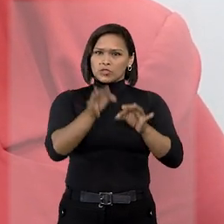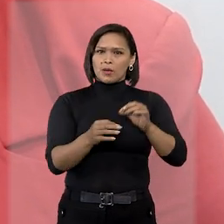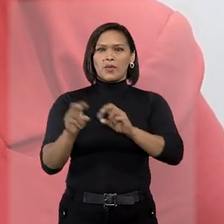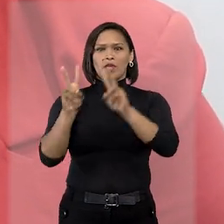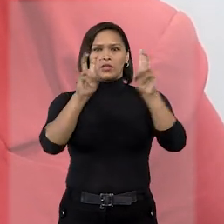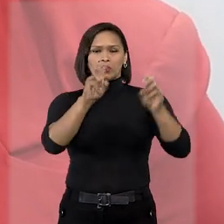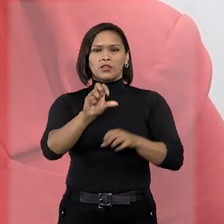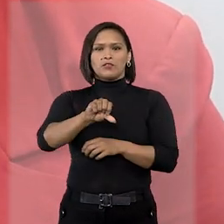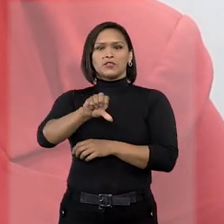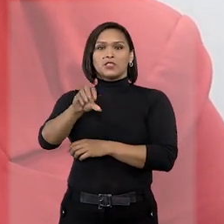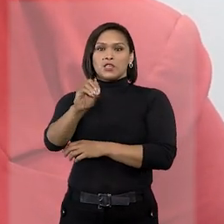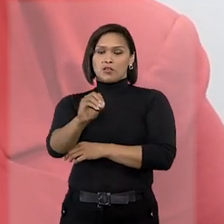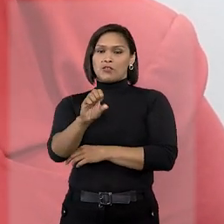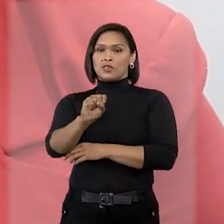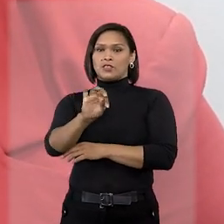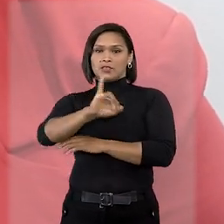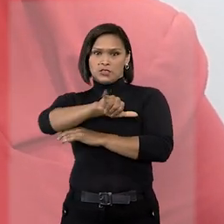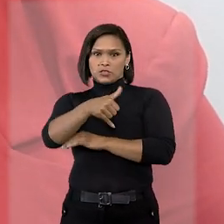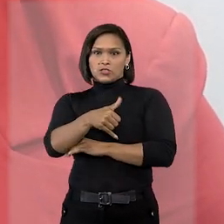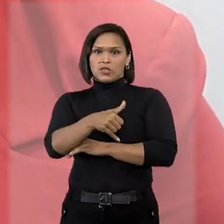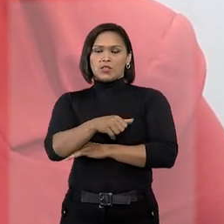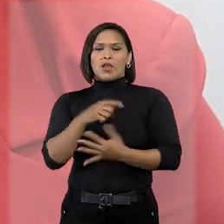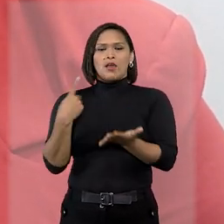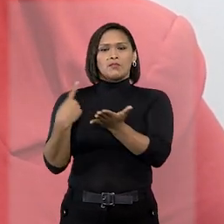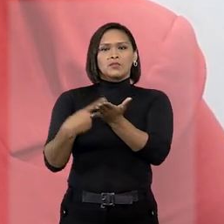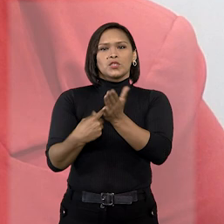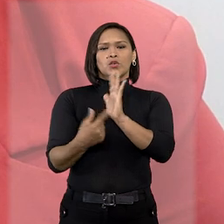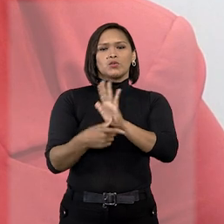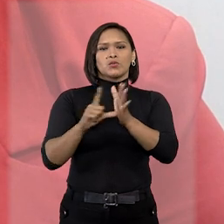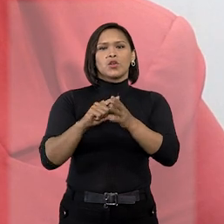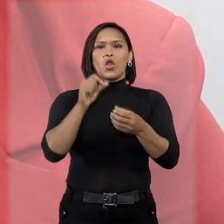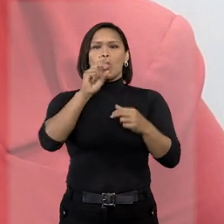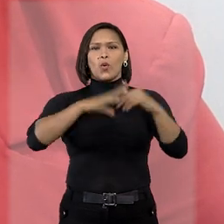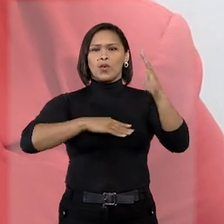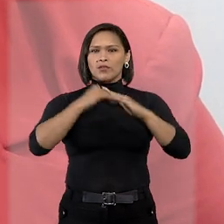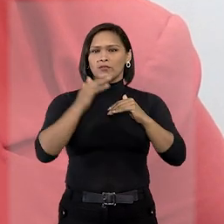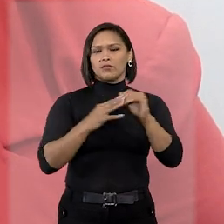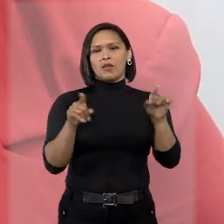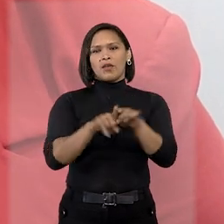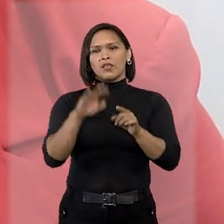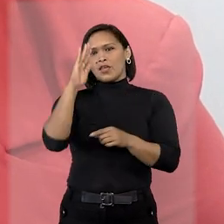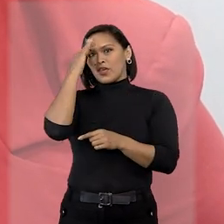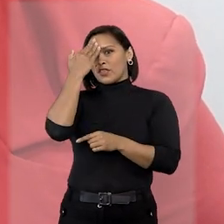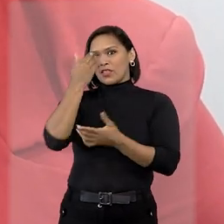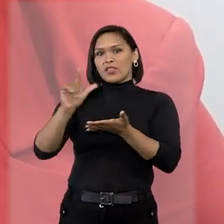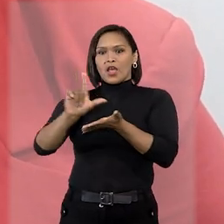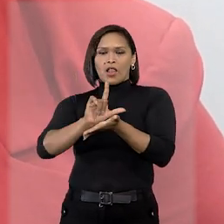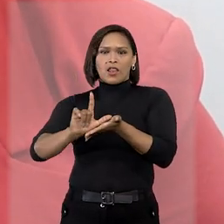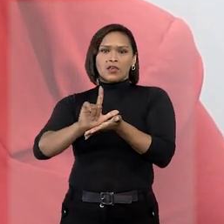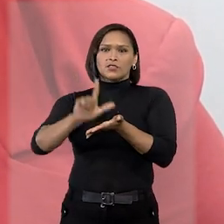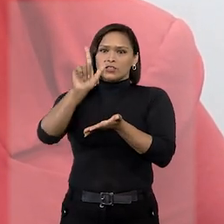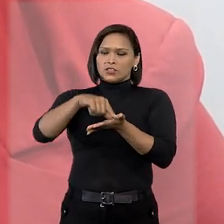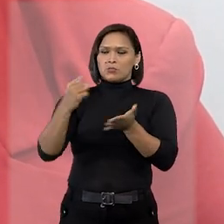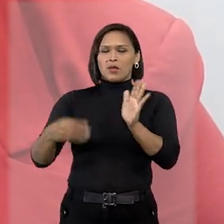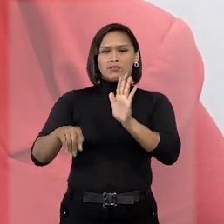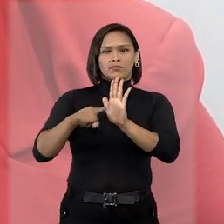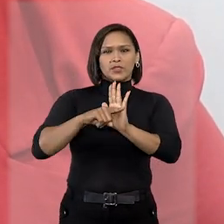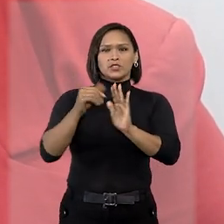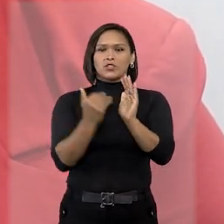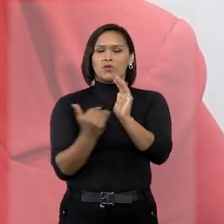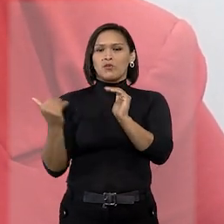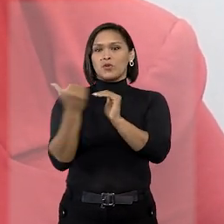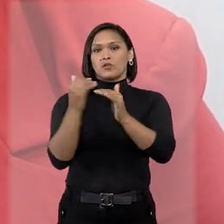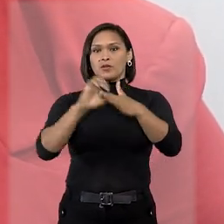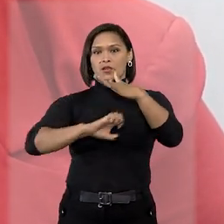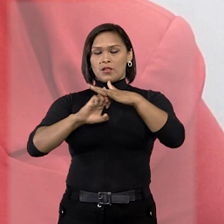do tema 990 pelo STJ, aplicou o precedente qualificado e entendeu ser legítima a negativa de cobertura